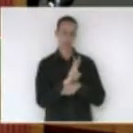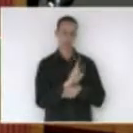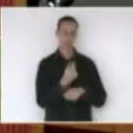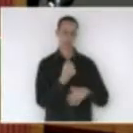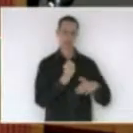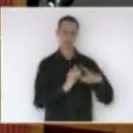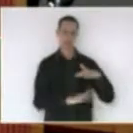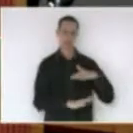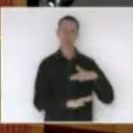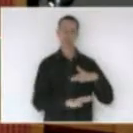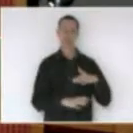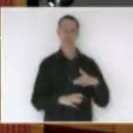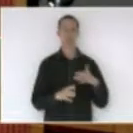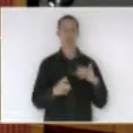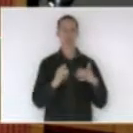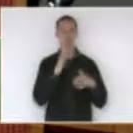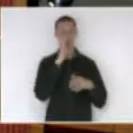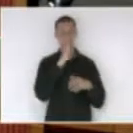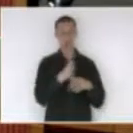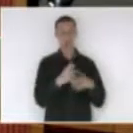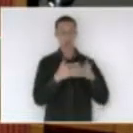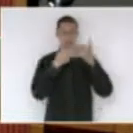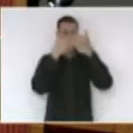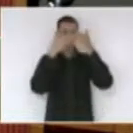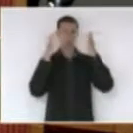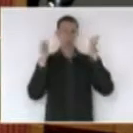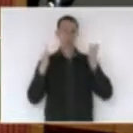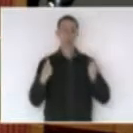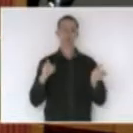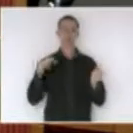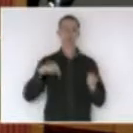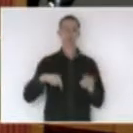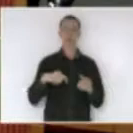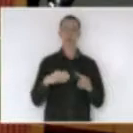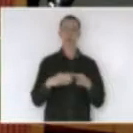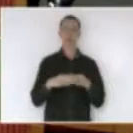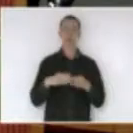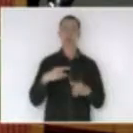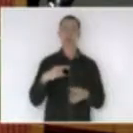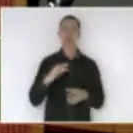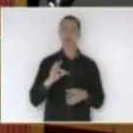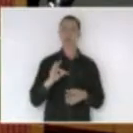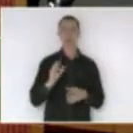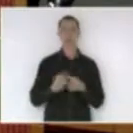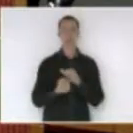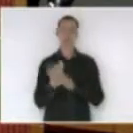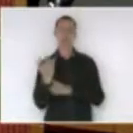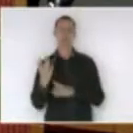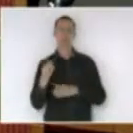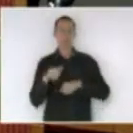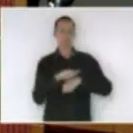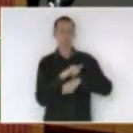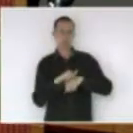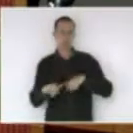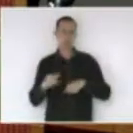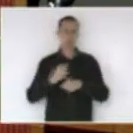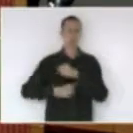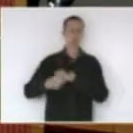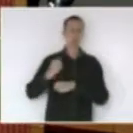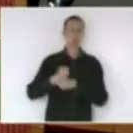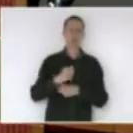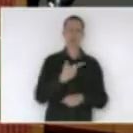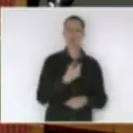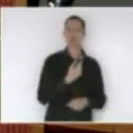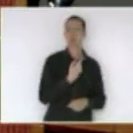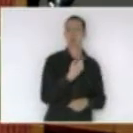transparência dele, mas de forma alguma o PT criou essa manobra que foi feita em 2015 e 2016 por